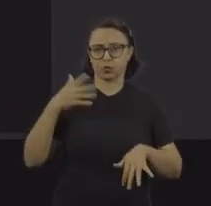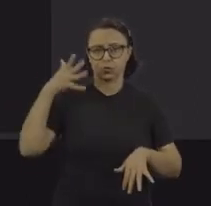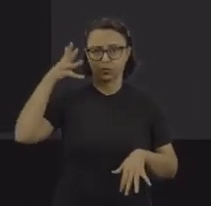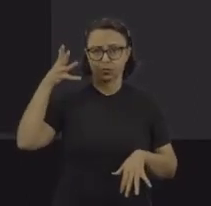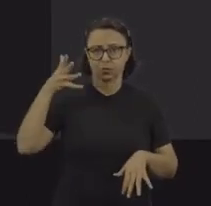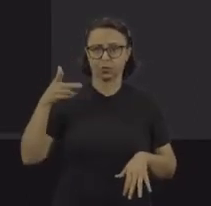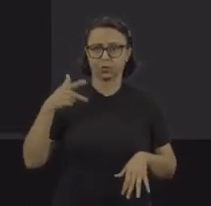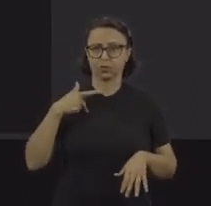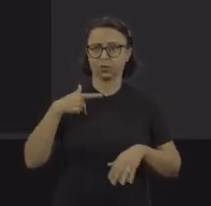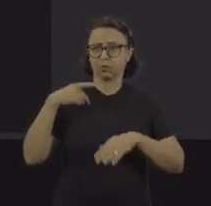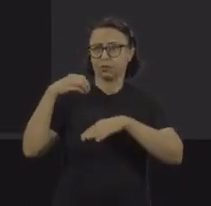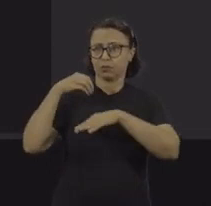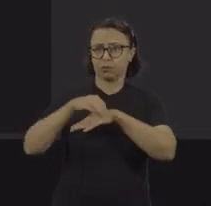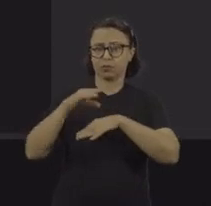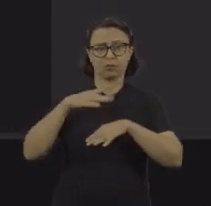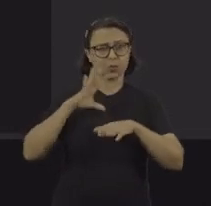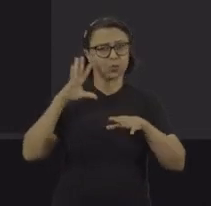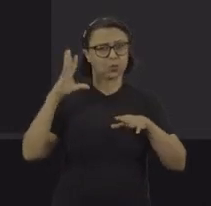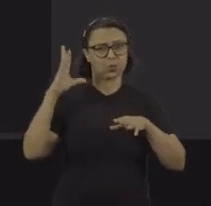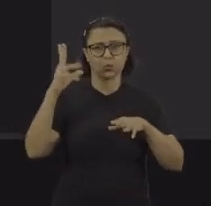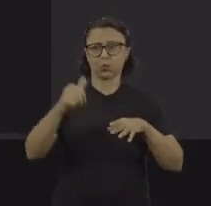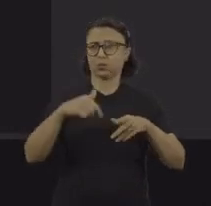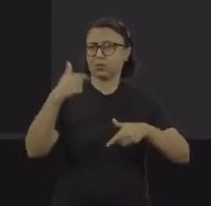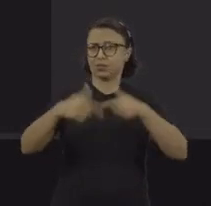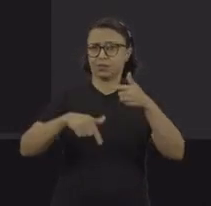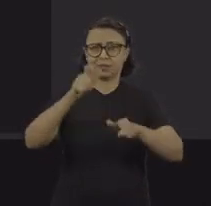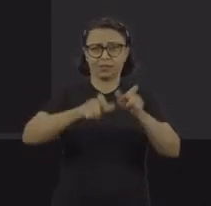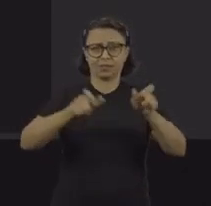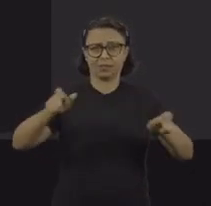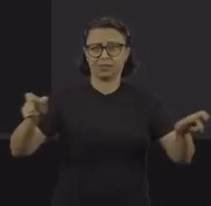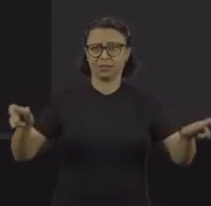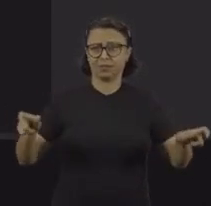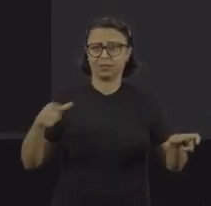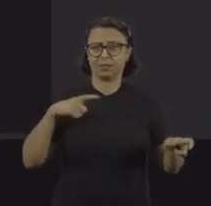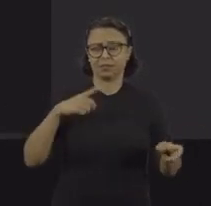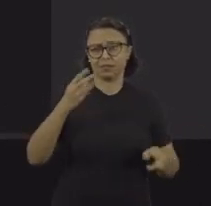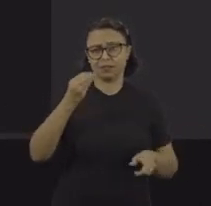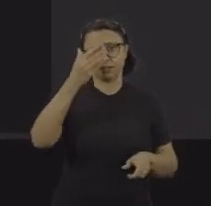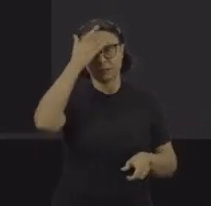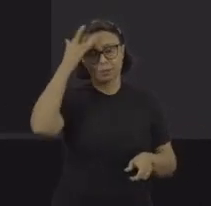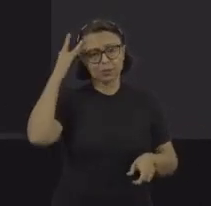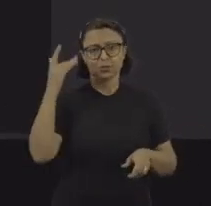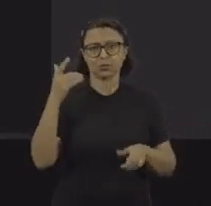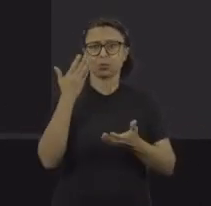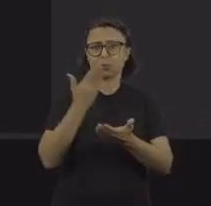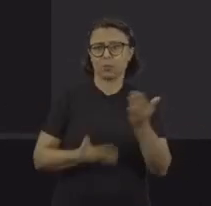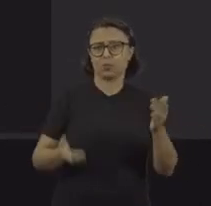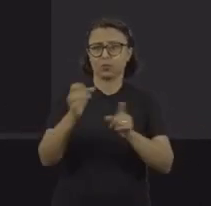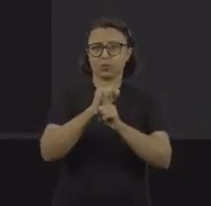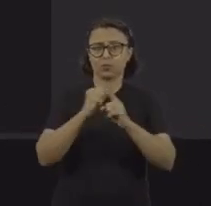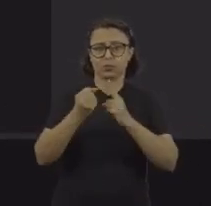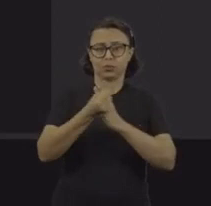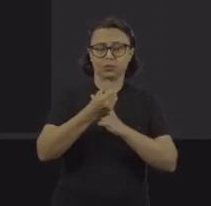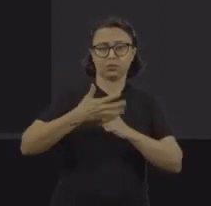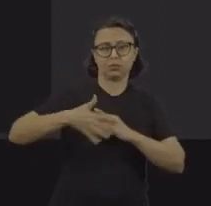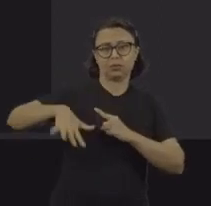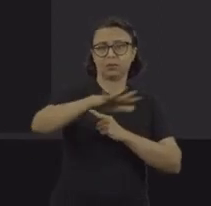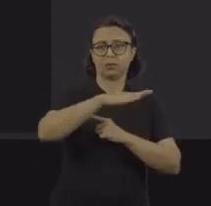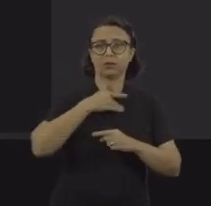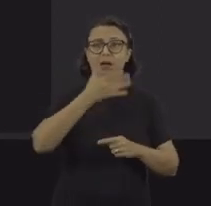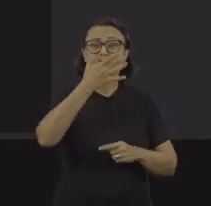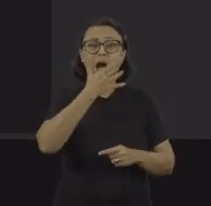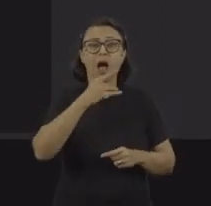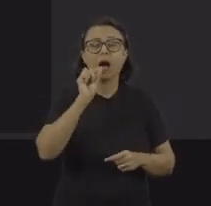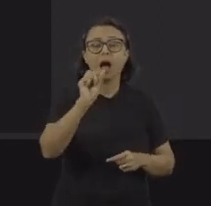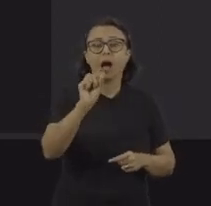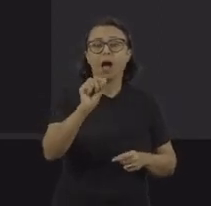quero só destacar quem é esse trabalhador de quem a gente está falando, porque eu sei que tem muita gente aqui da assistência social e que vai querer saber quem é esse